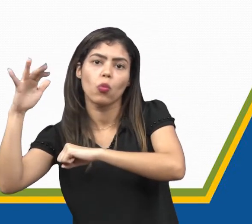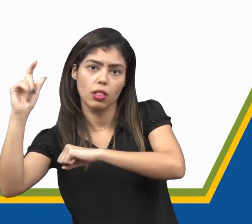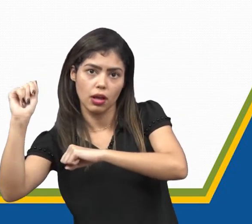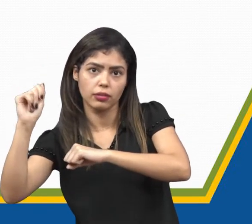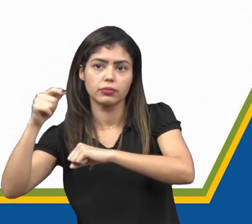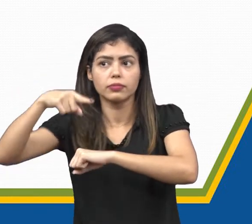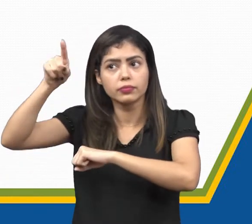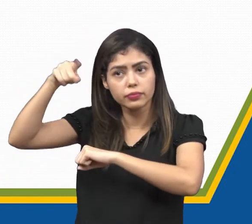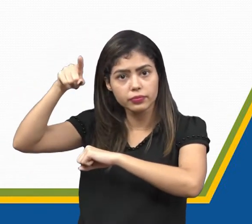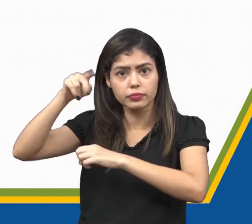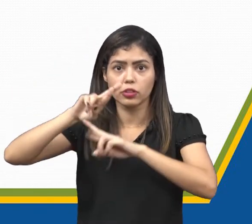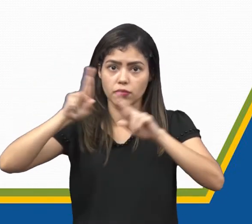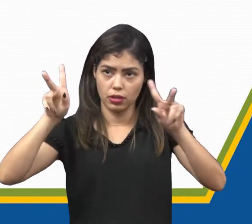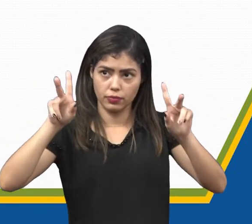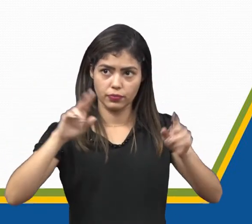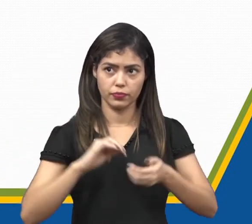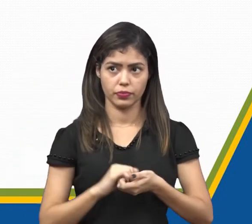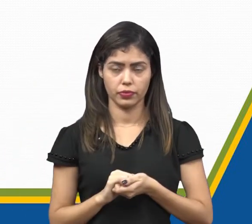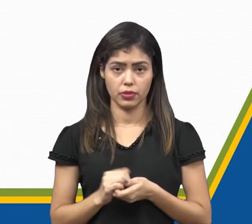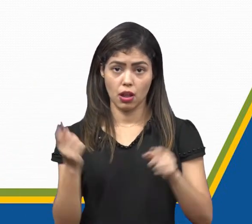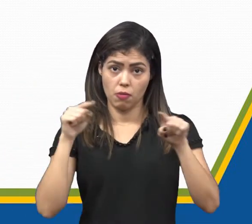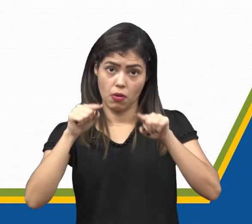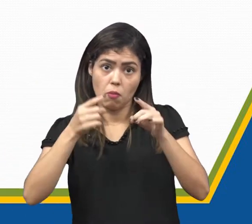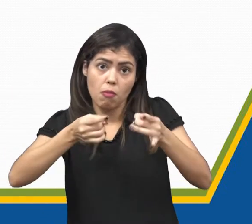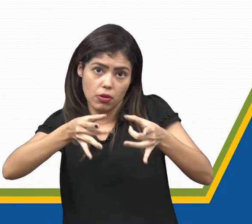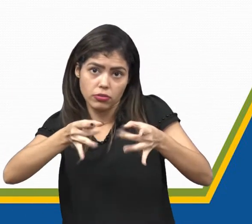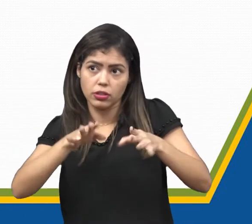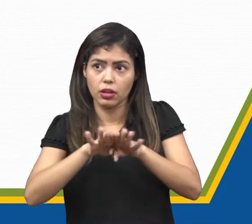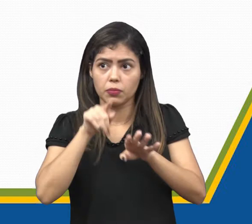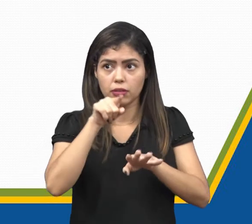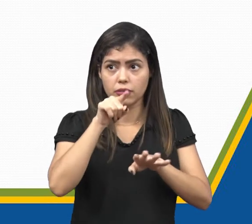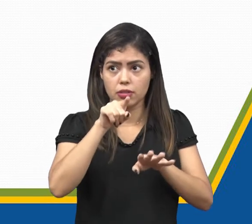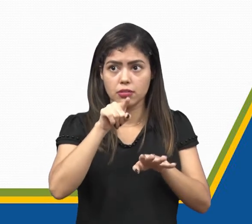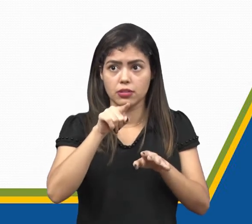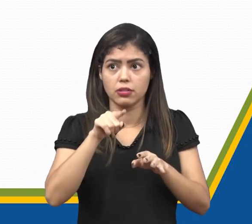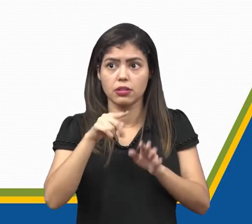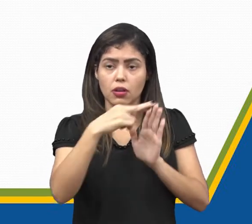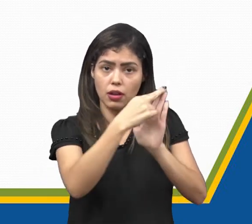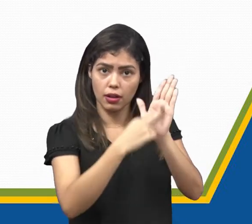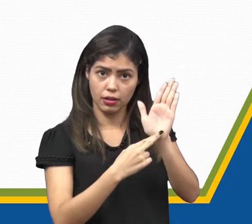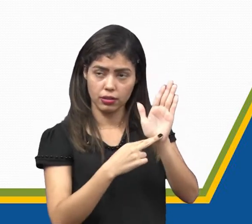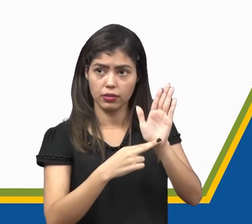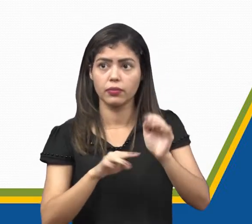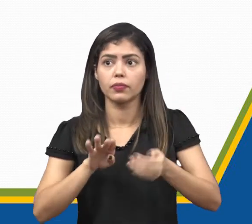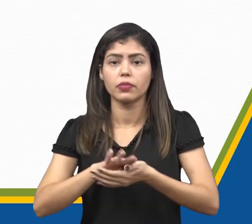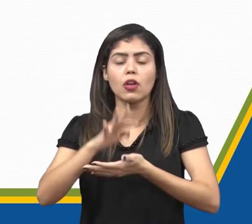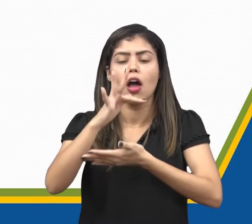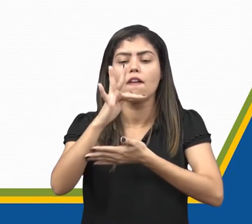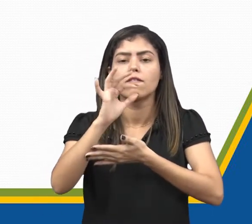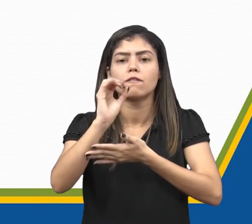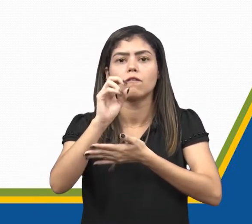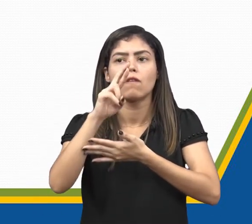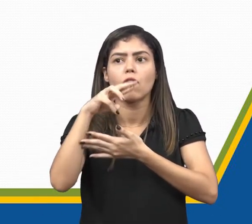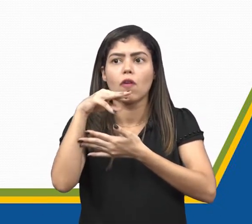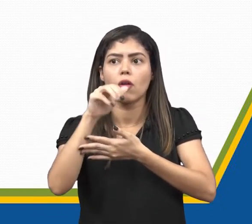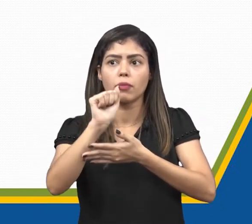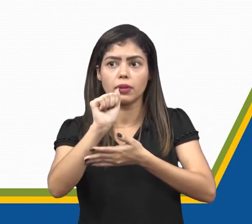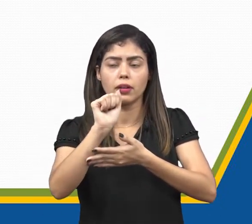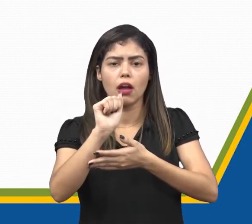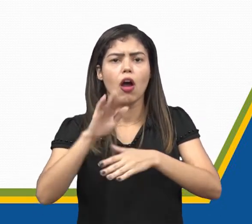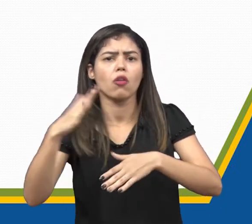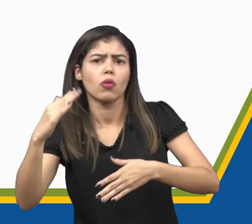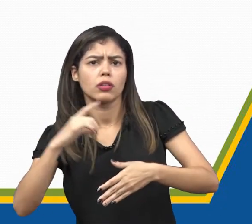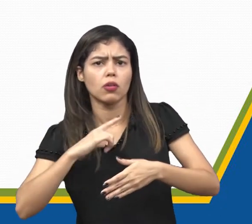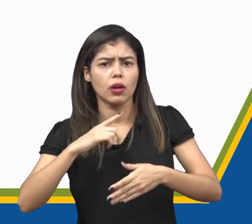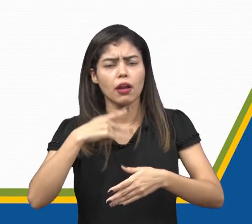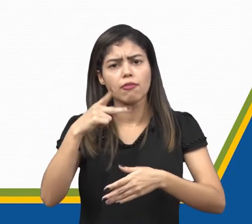é decorrente desse novo acordo ortográfico, é a acentuação opcional da palavra forma. Quando eu quero me